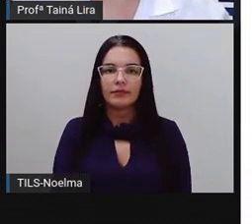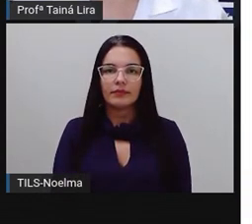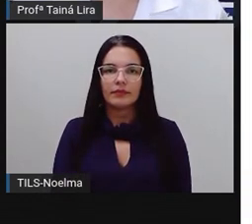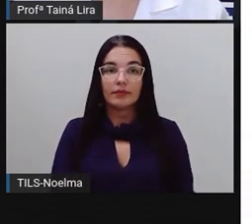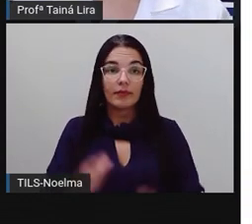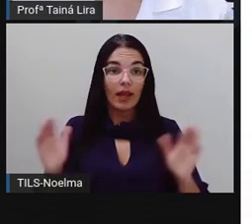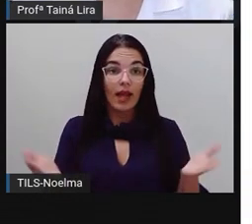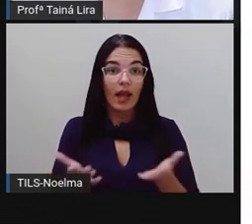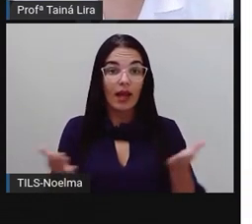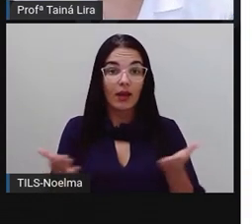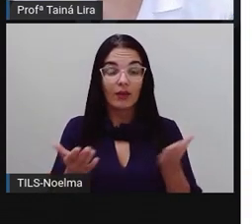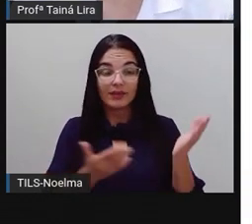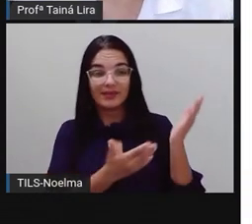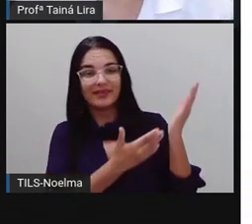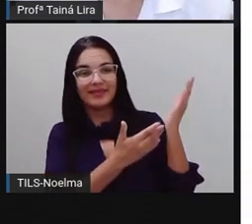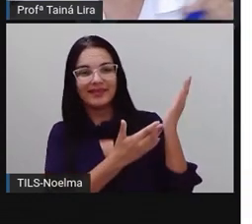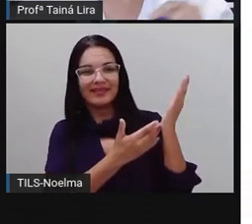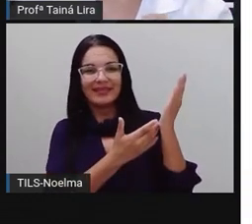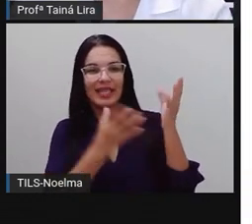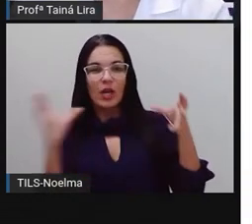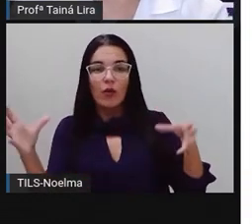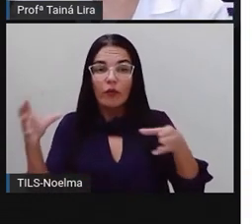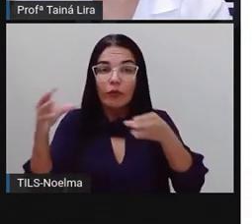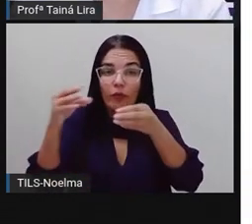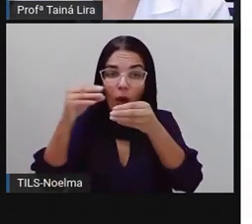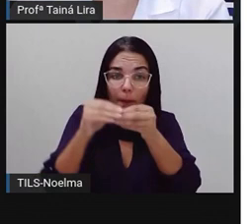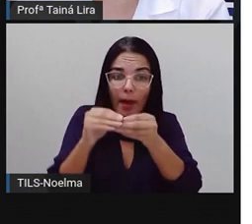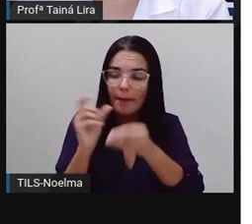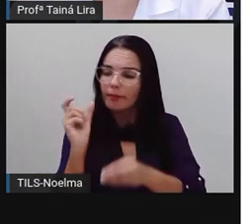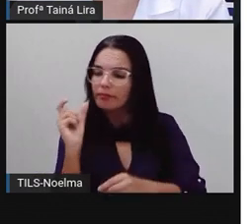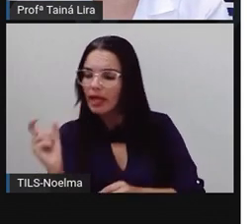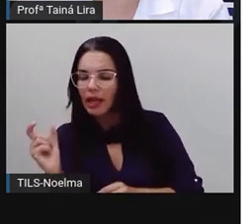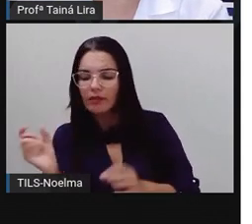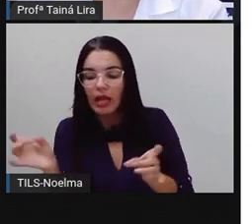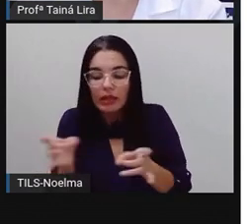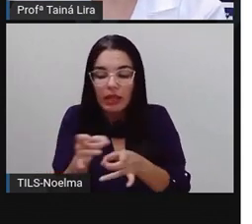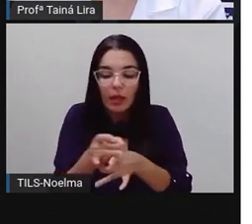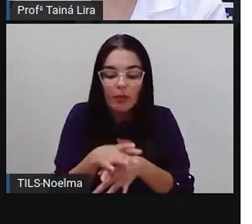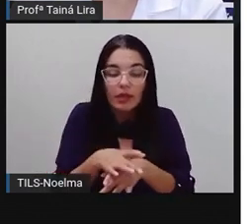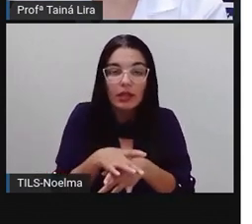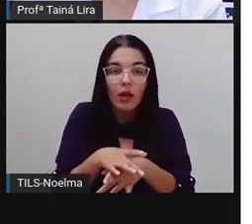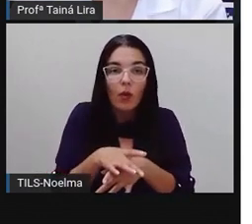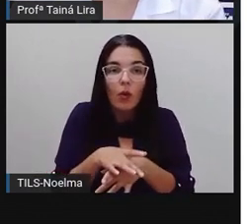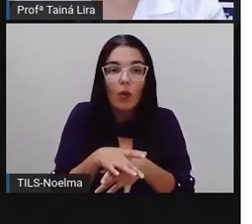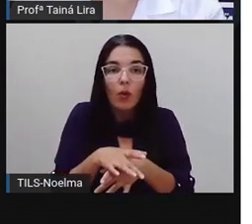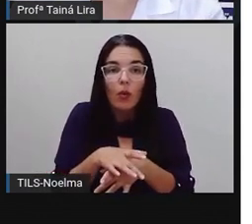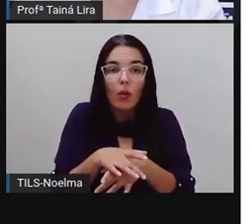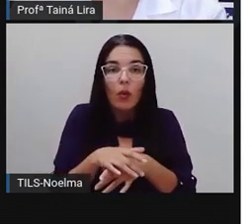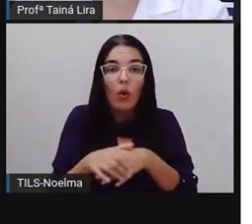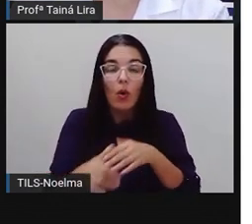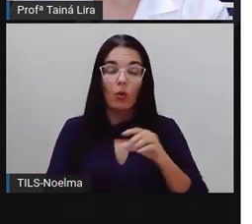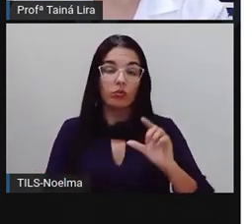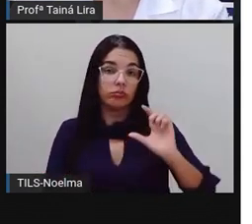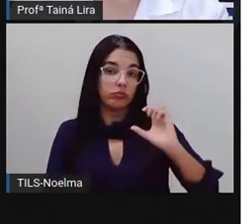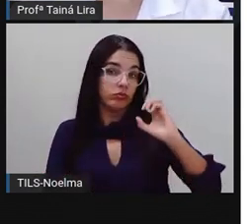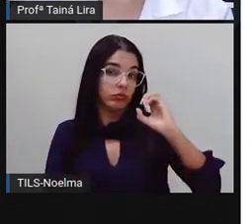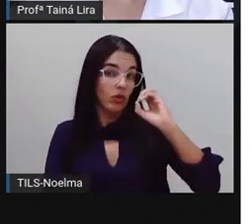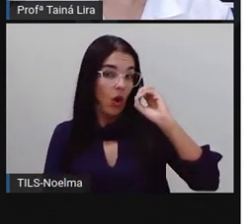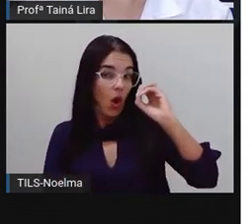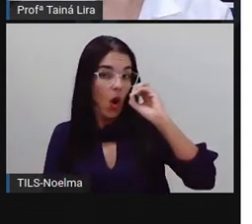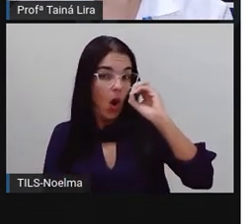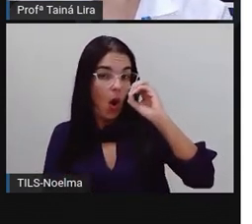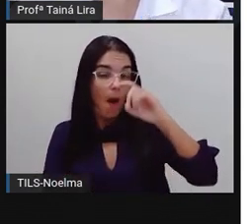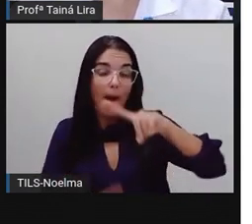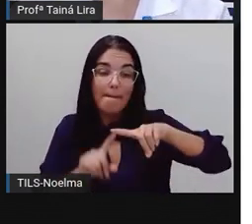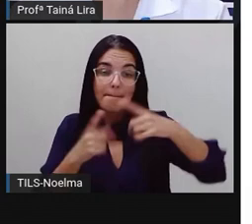Agora, olha lá, nós vamos formar aí palavrinhas que terminam com O,